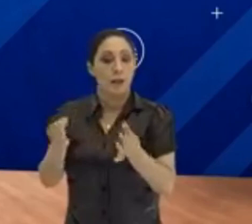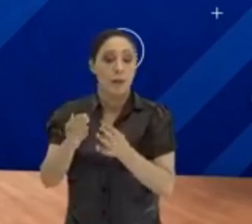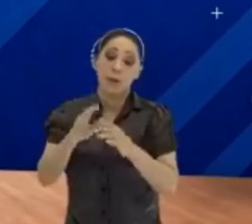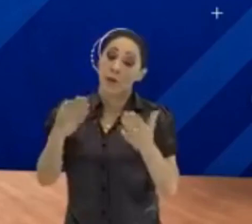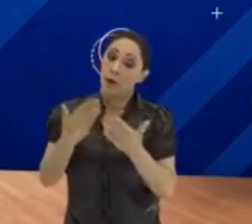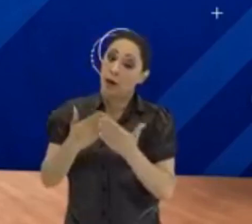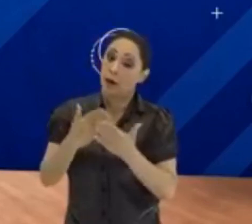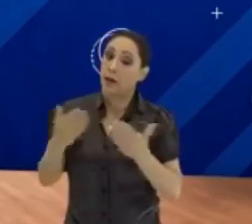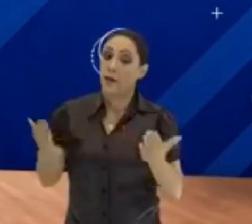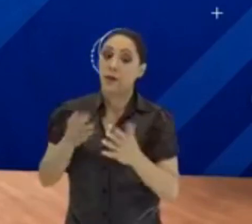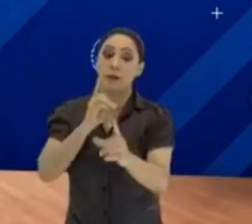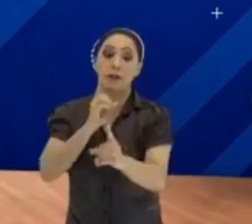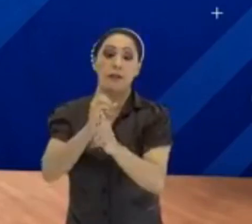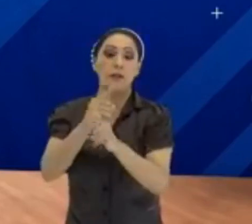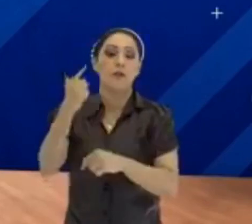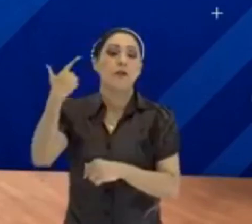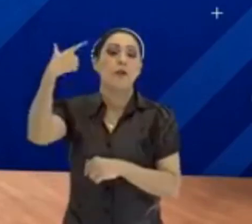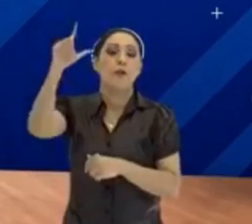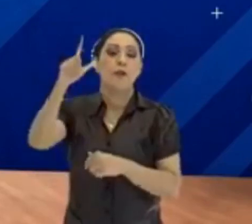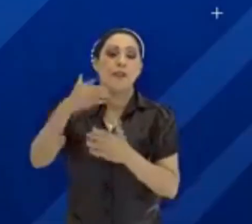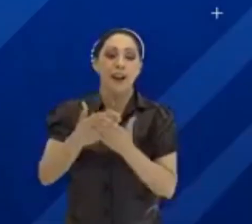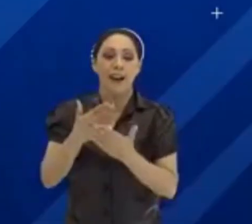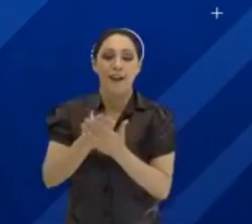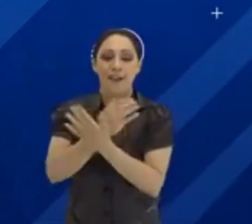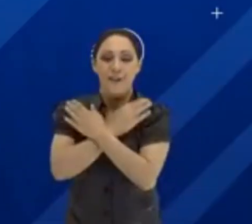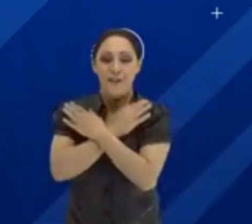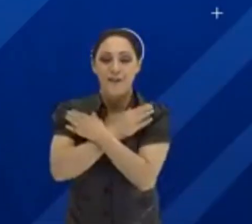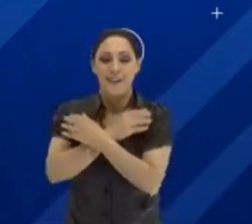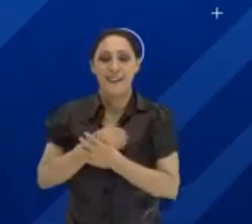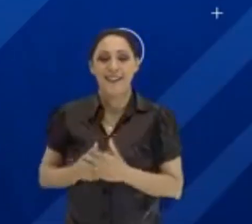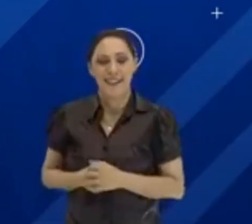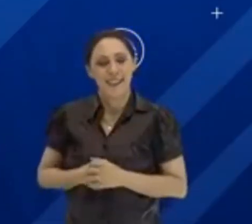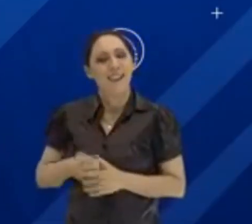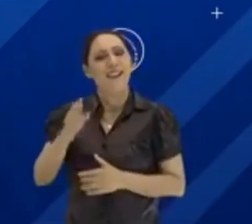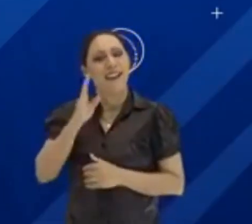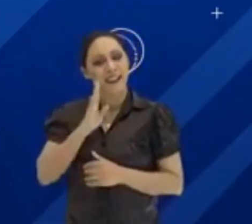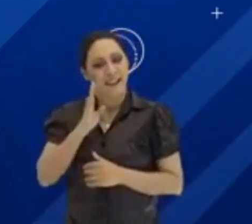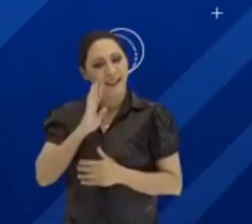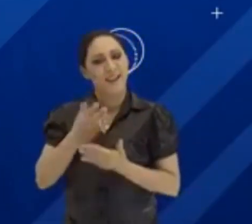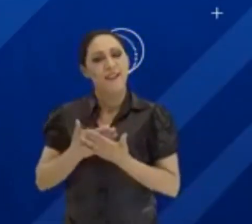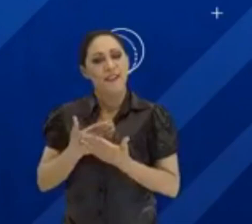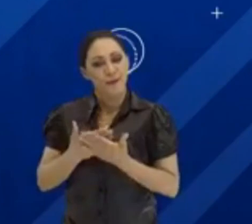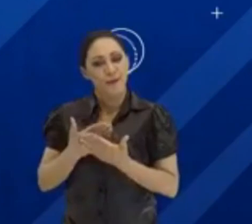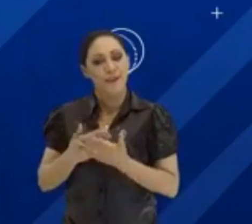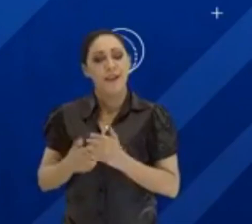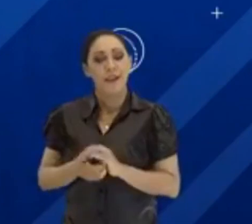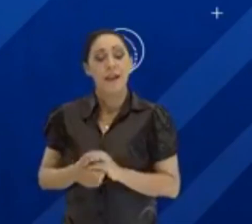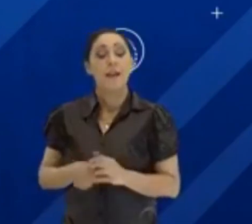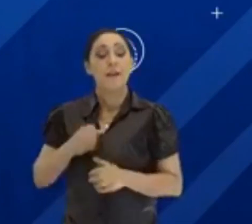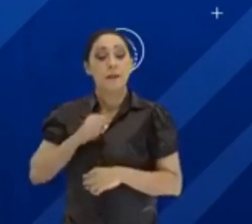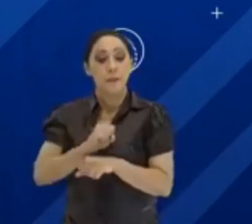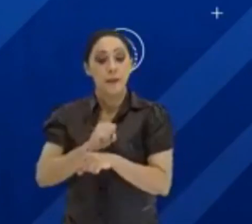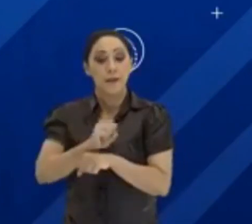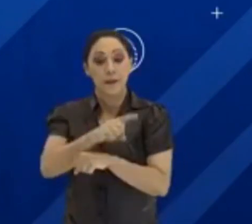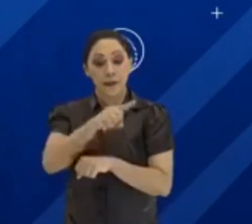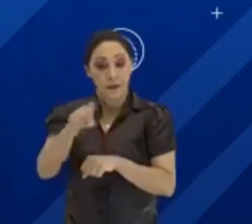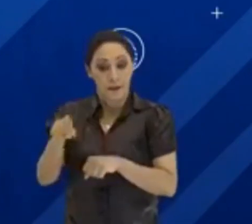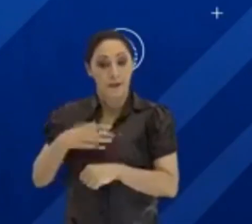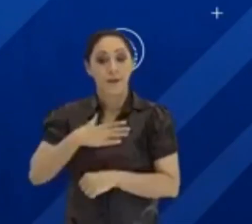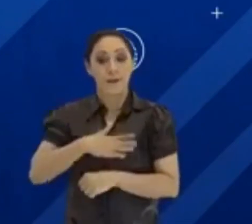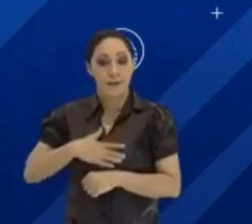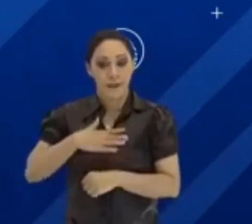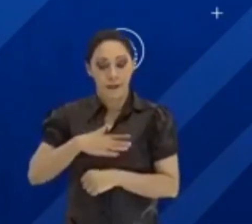hoje. E a gente se encontra em um outro momento. Um abraço. Nossa, que aula boa, né? Espero que vocês tenham gostado. Gente,